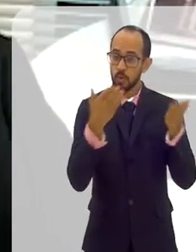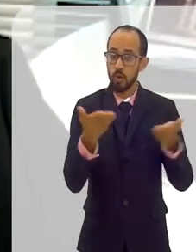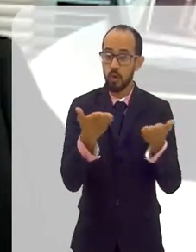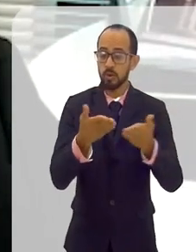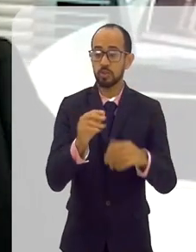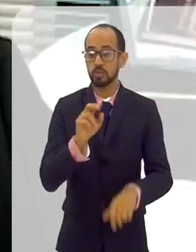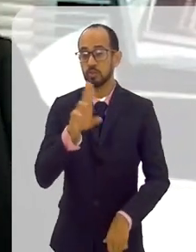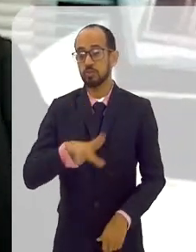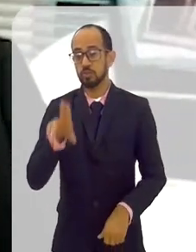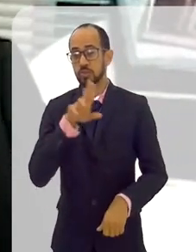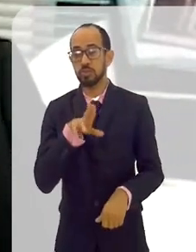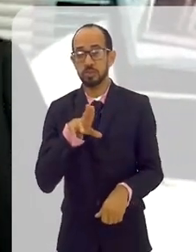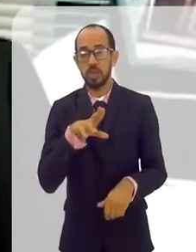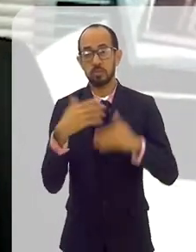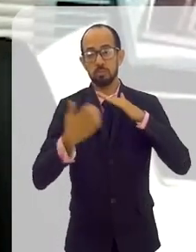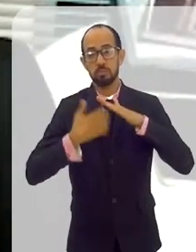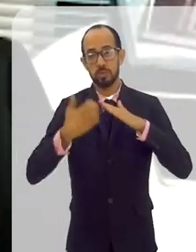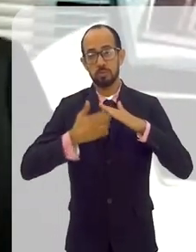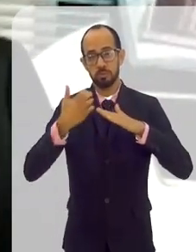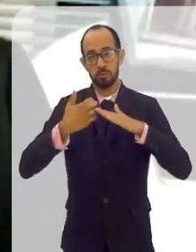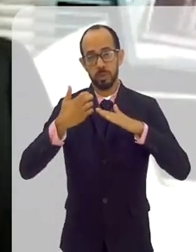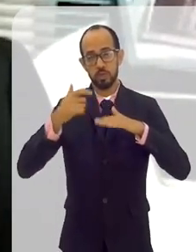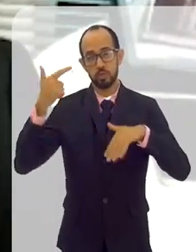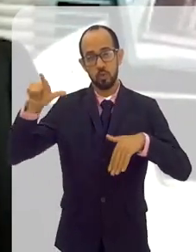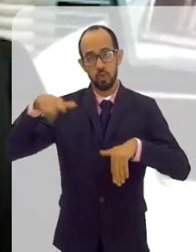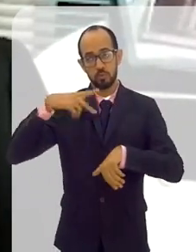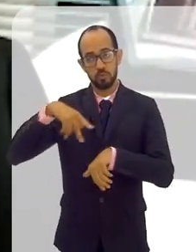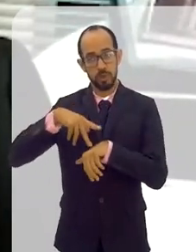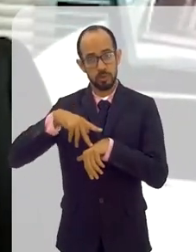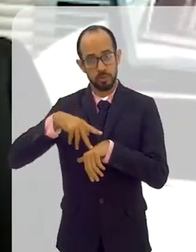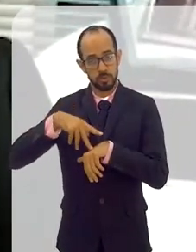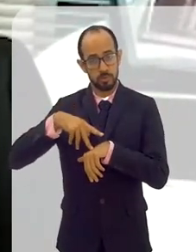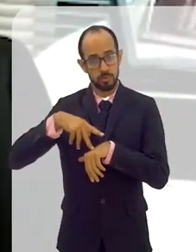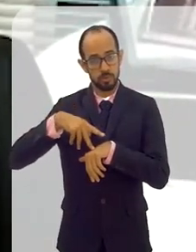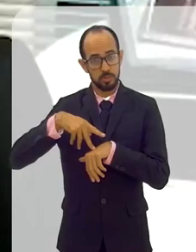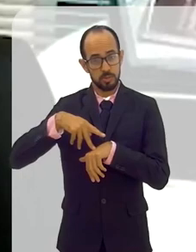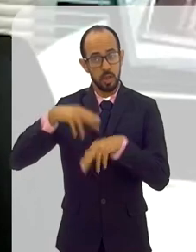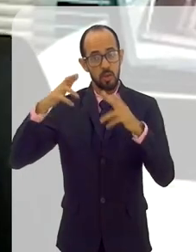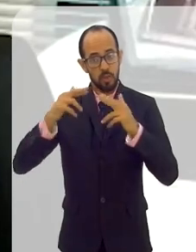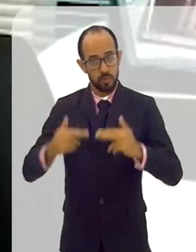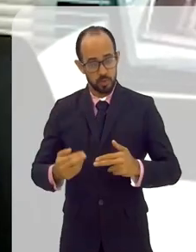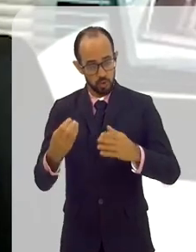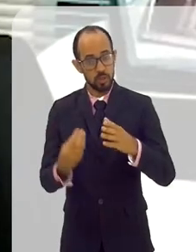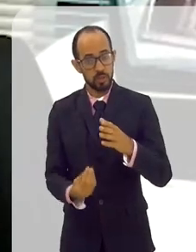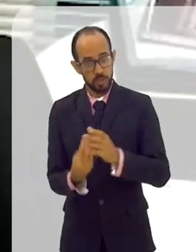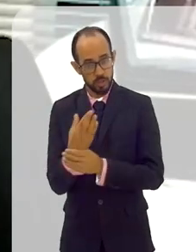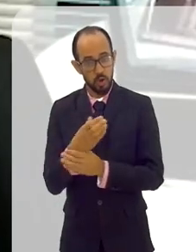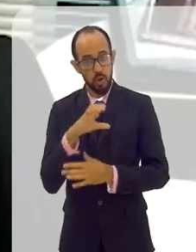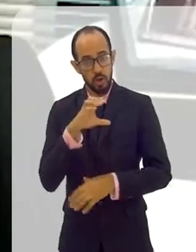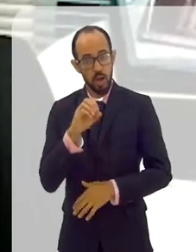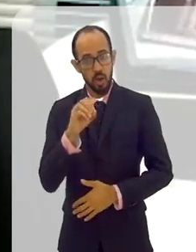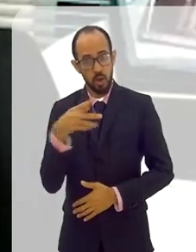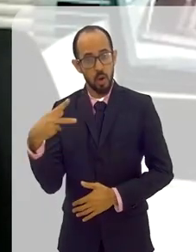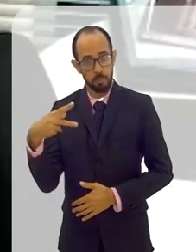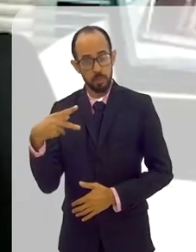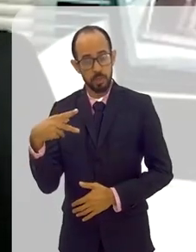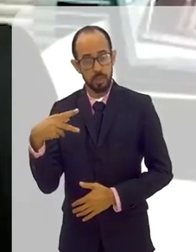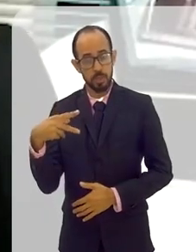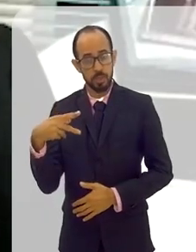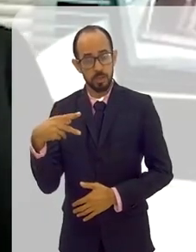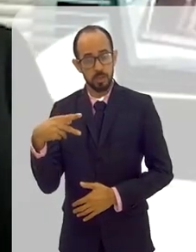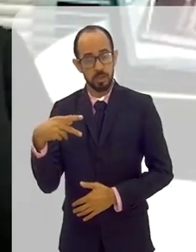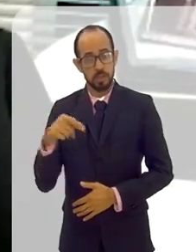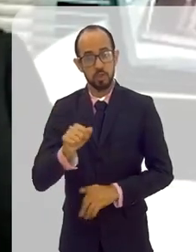profundas? Hoje, utilizado por empresas estrangeiras. Aqui, na UFRJ, na COP.